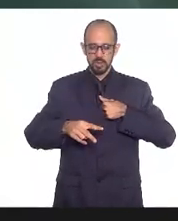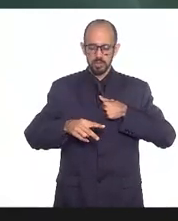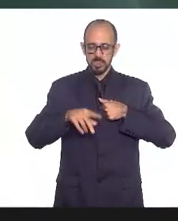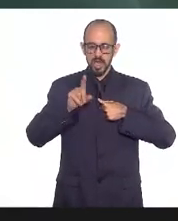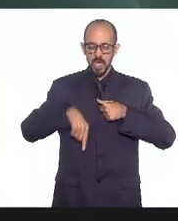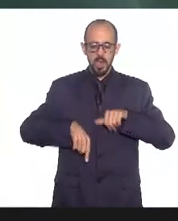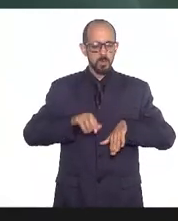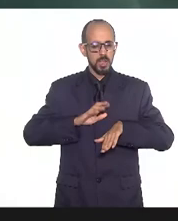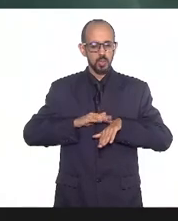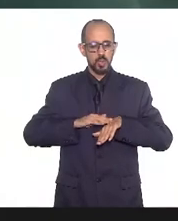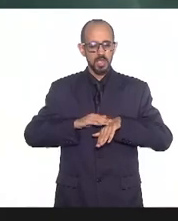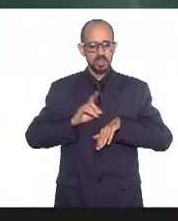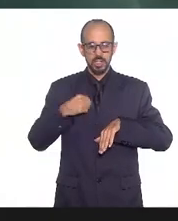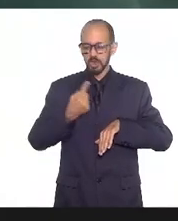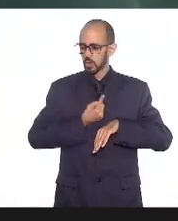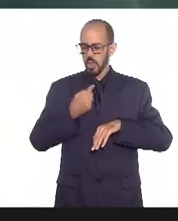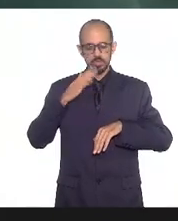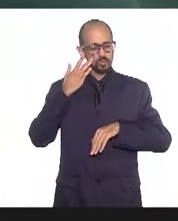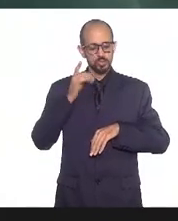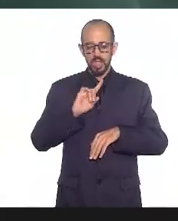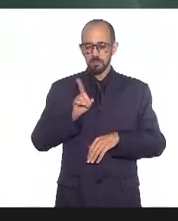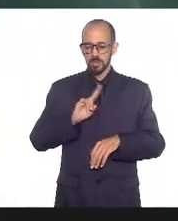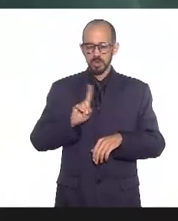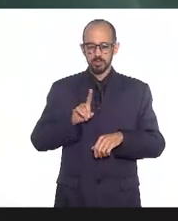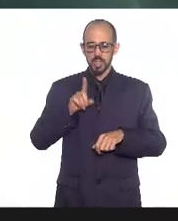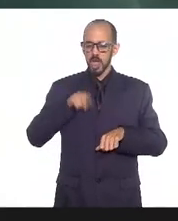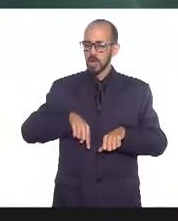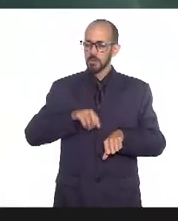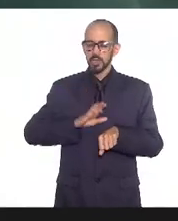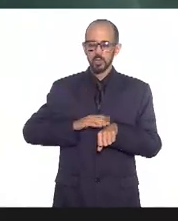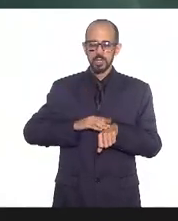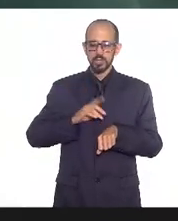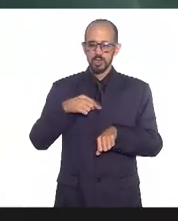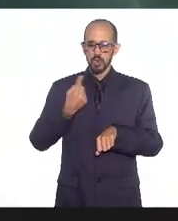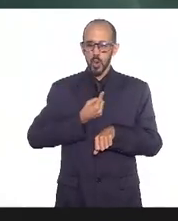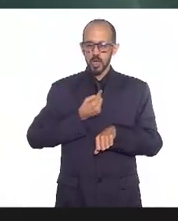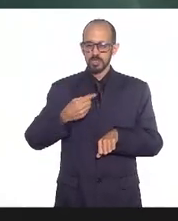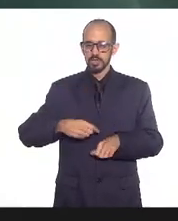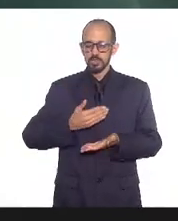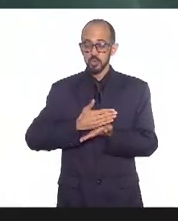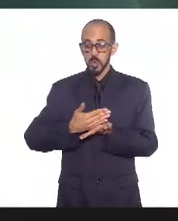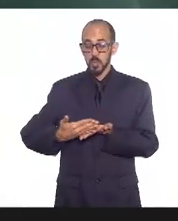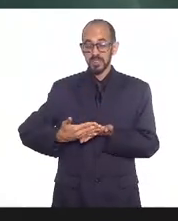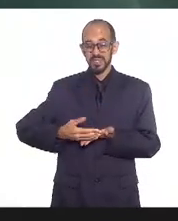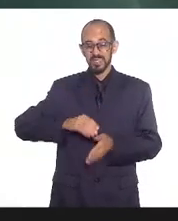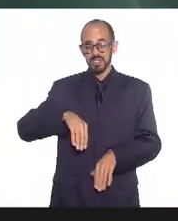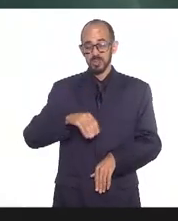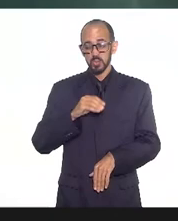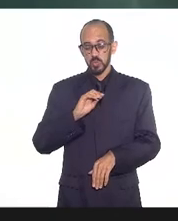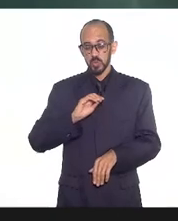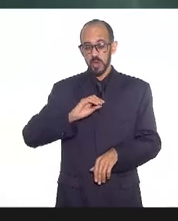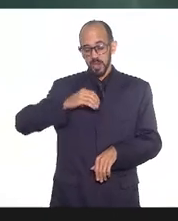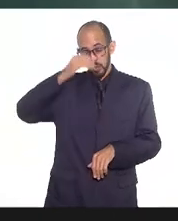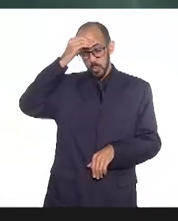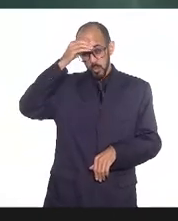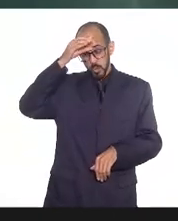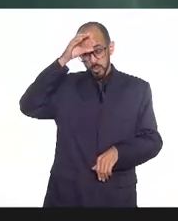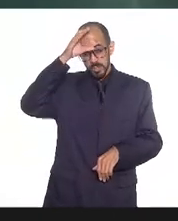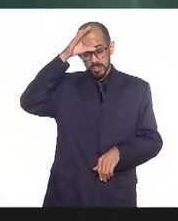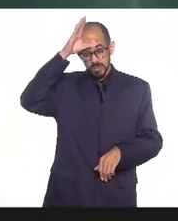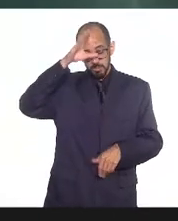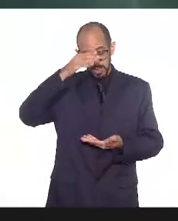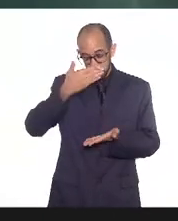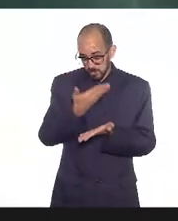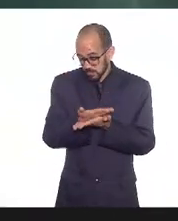sabe é uma doença que a gente está conhecendo está começando a conhecer que todos nós que lidamos